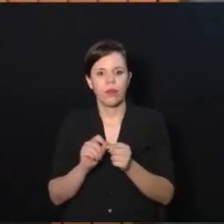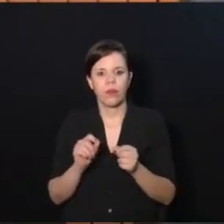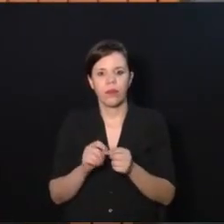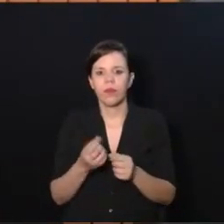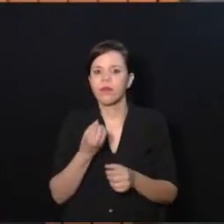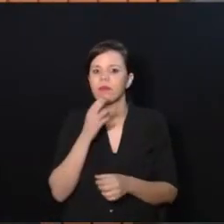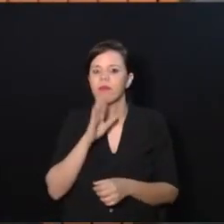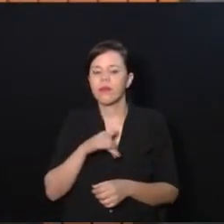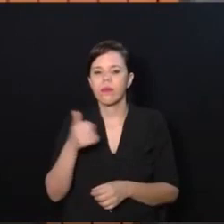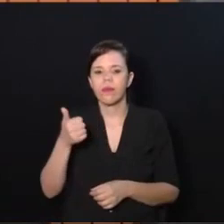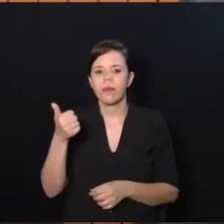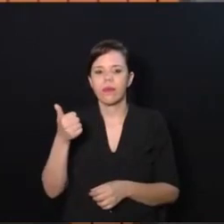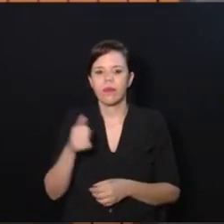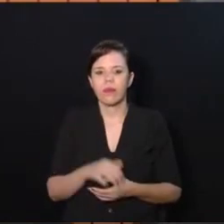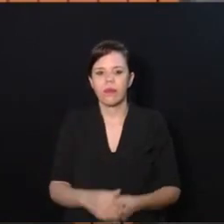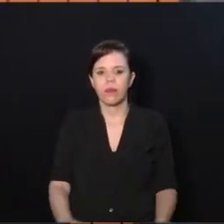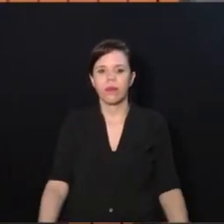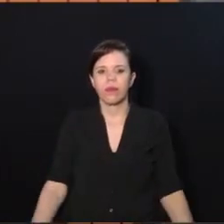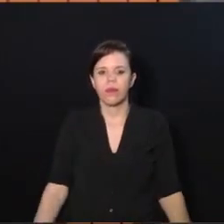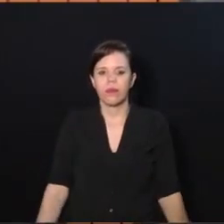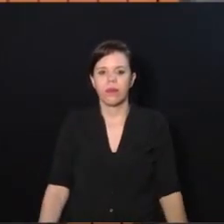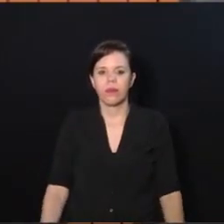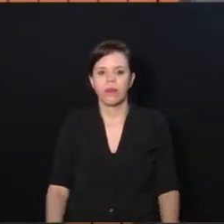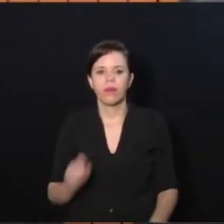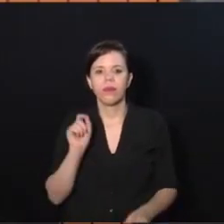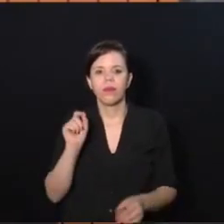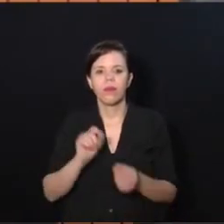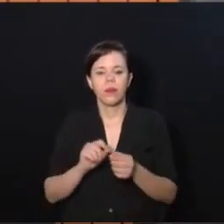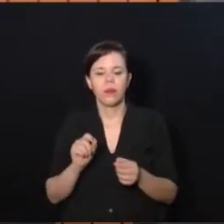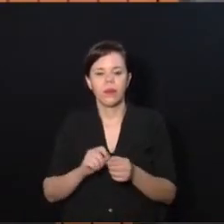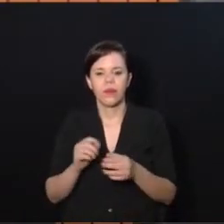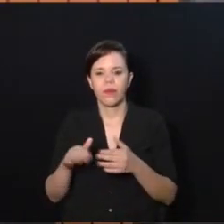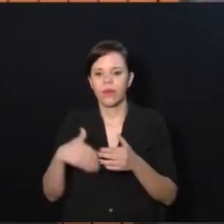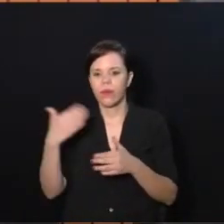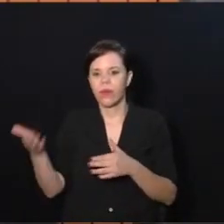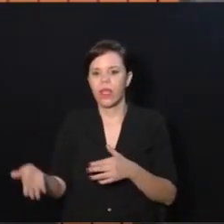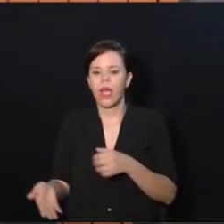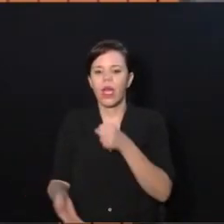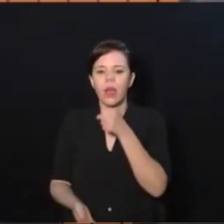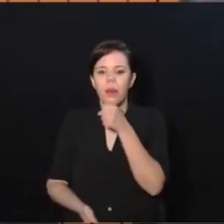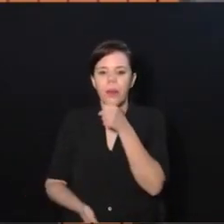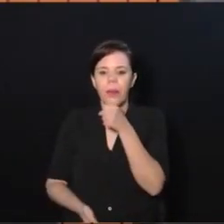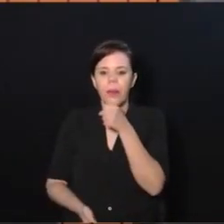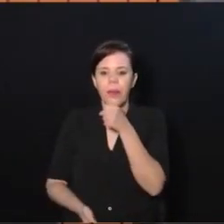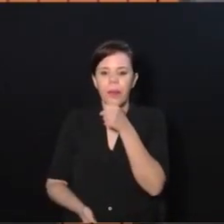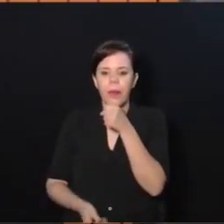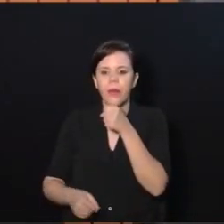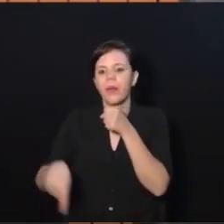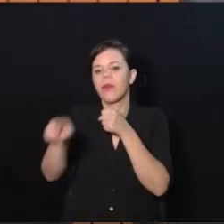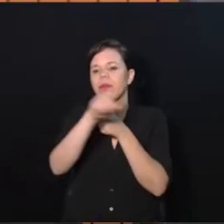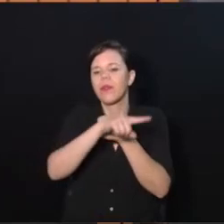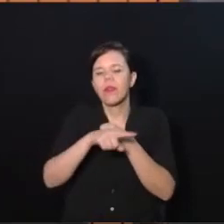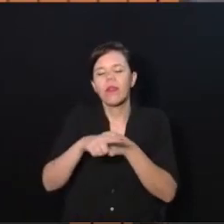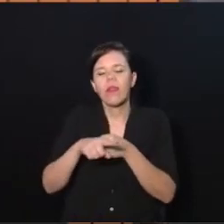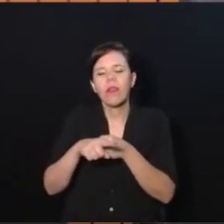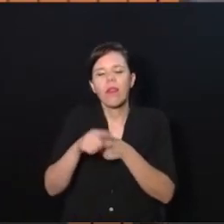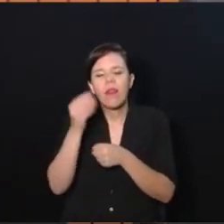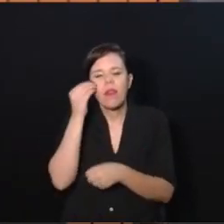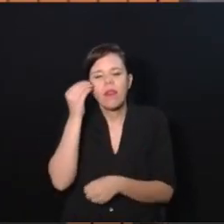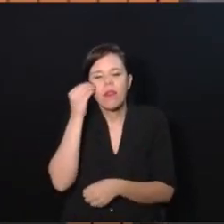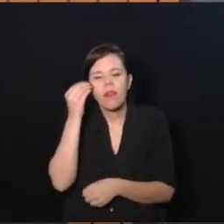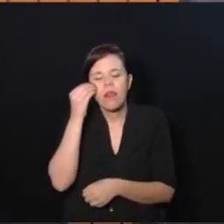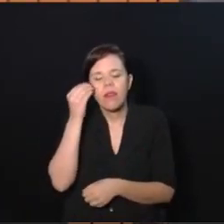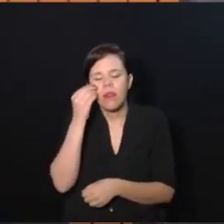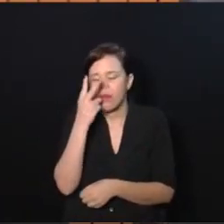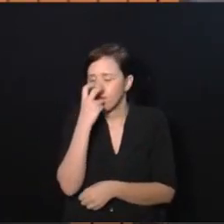falar fora do microfone serve para que a pessoa com deficiência